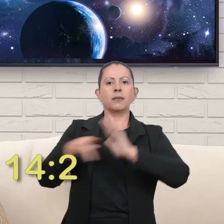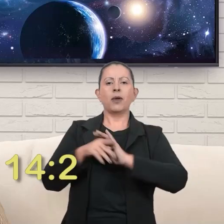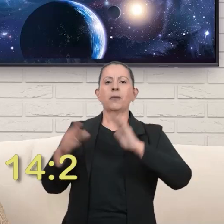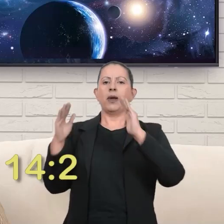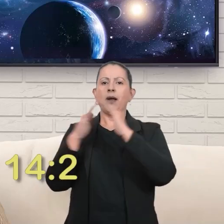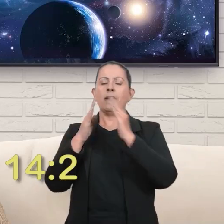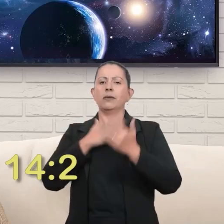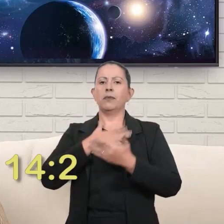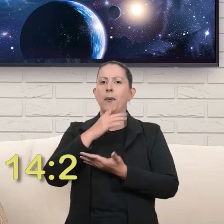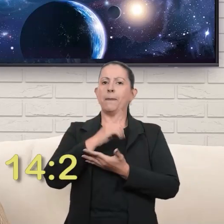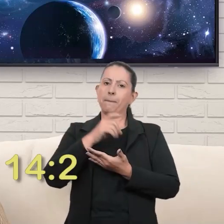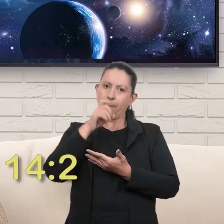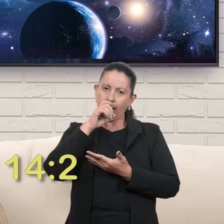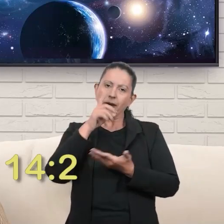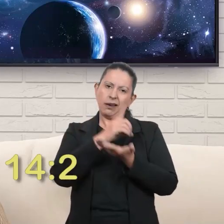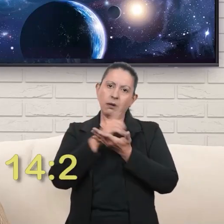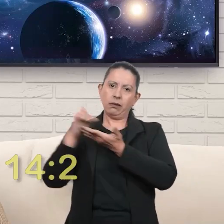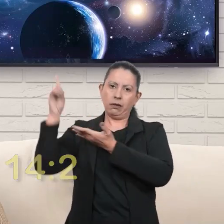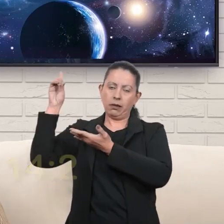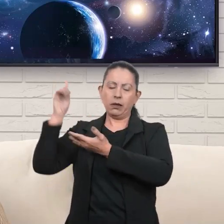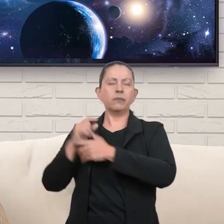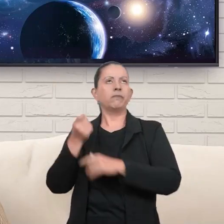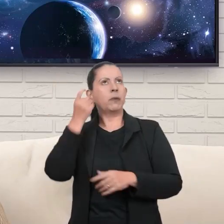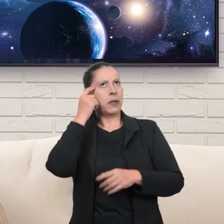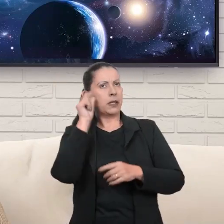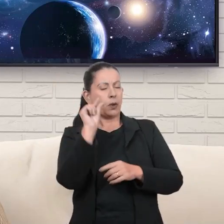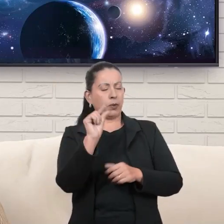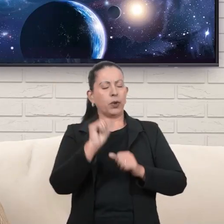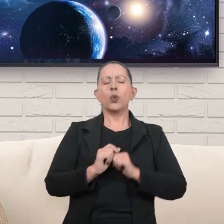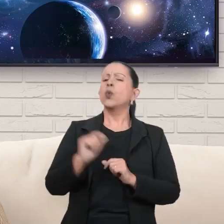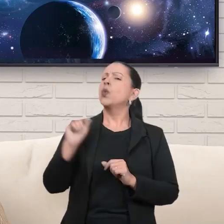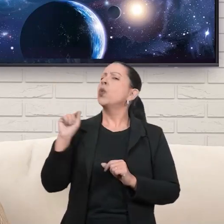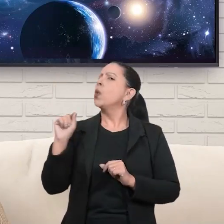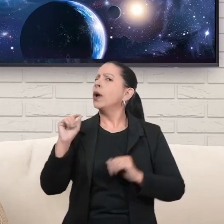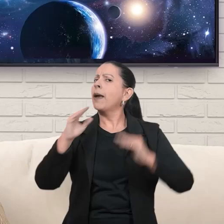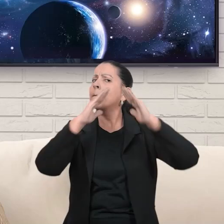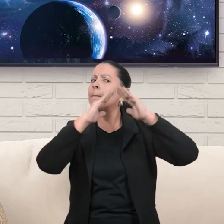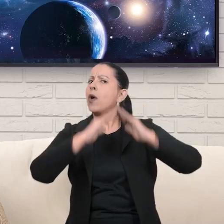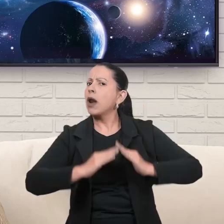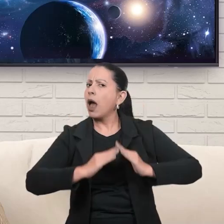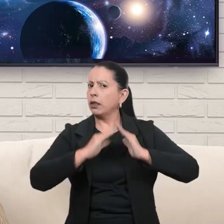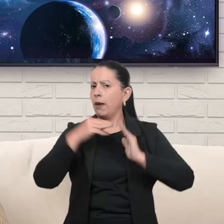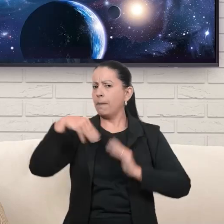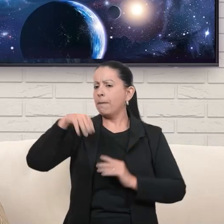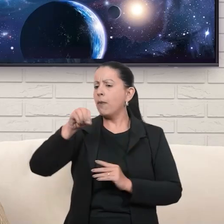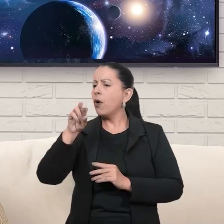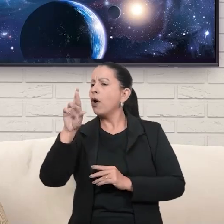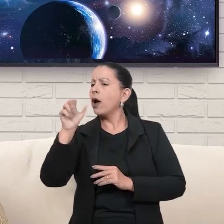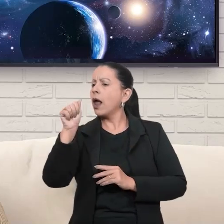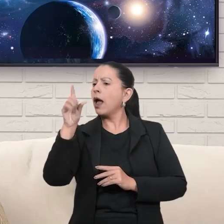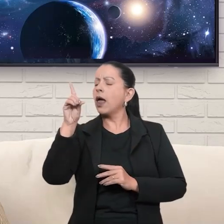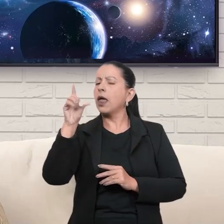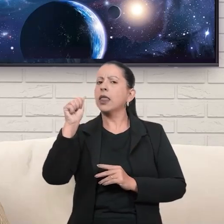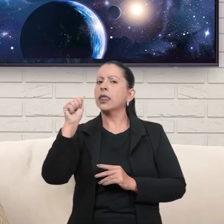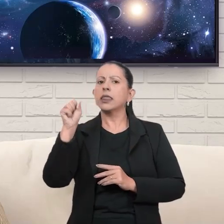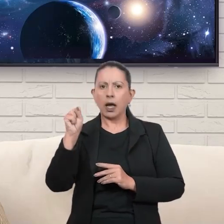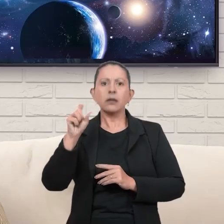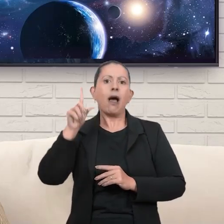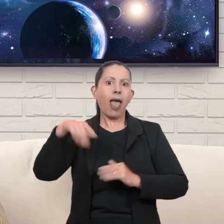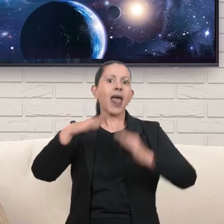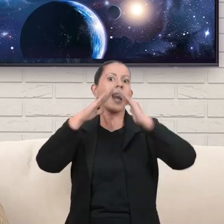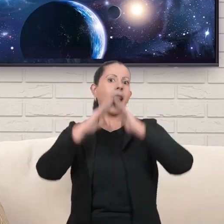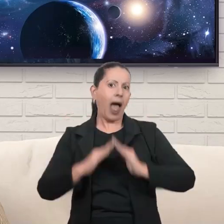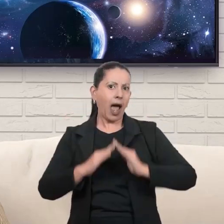pai. Vamos pensar um pouquinho? O que são moradas? Bom, moradas são